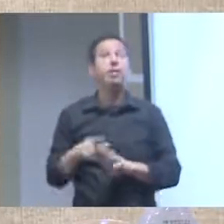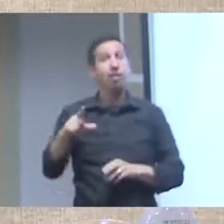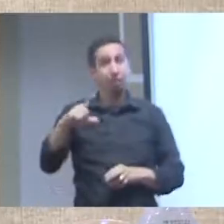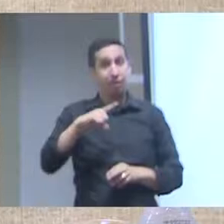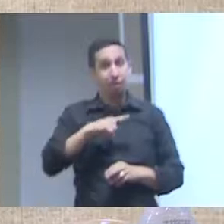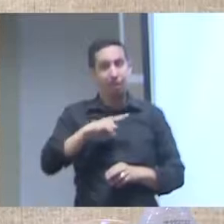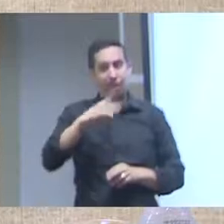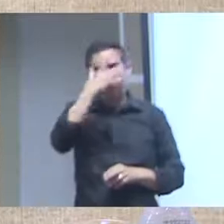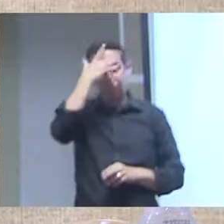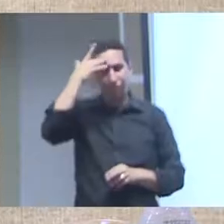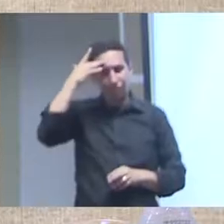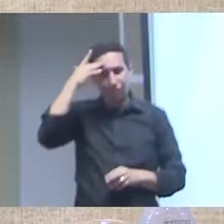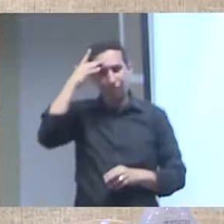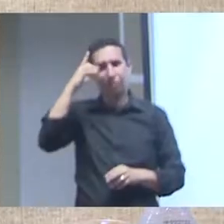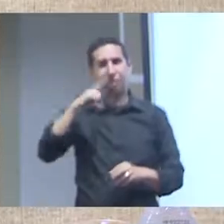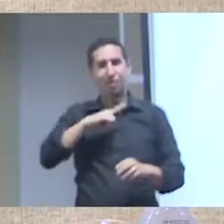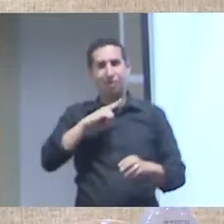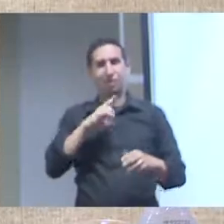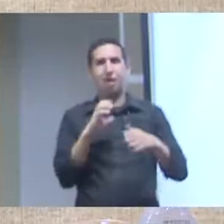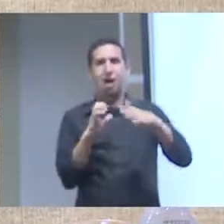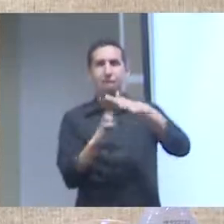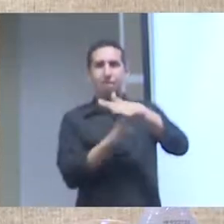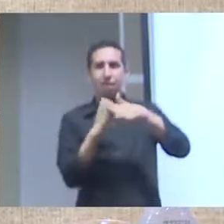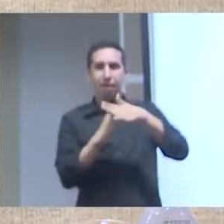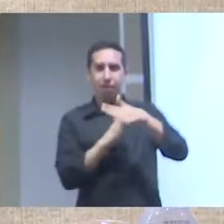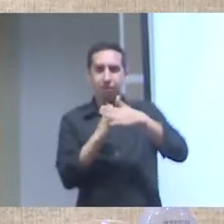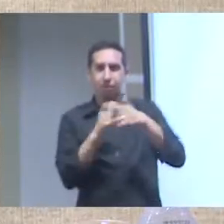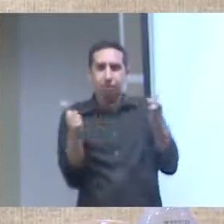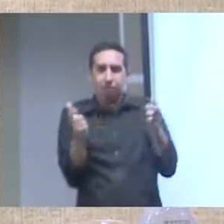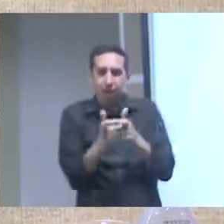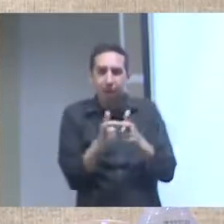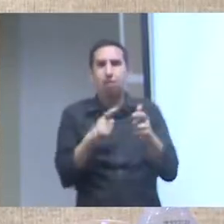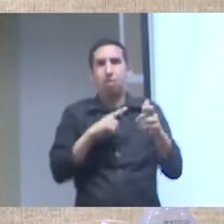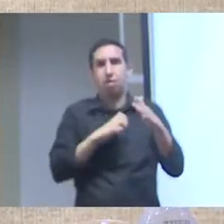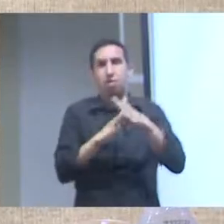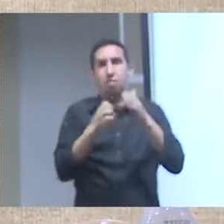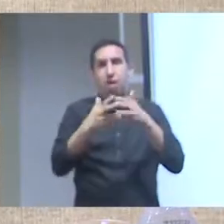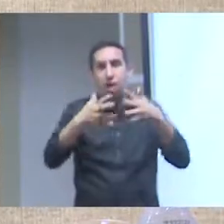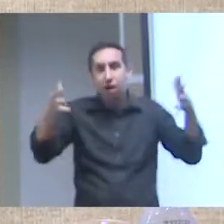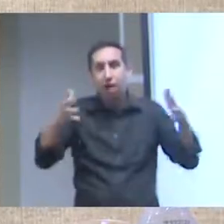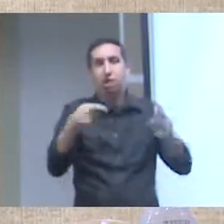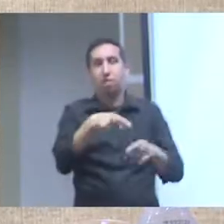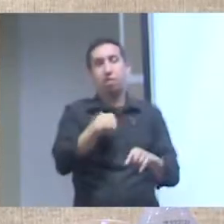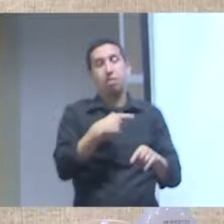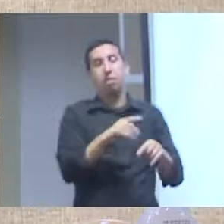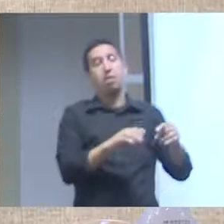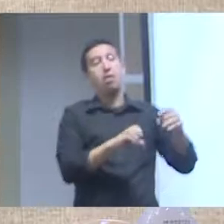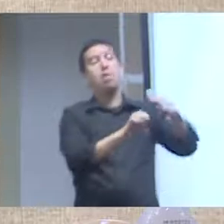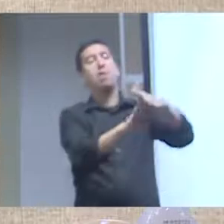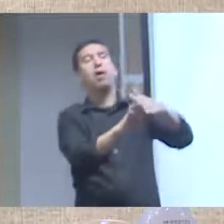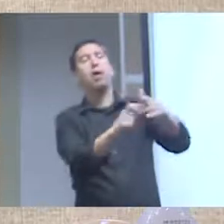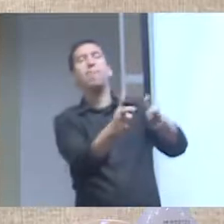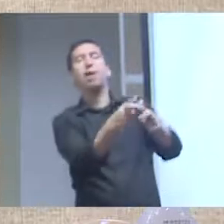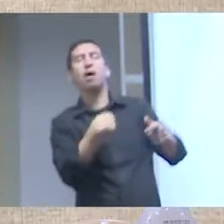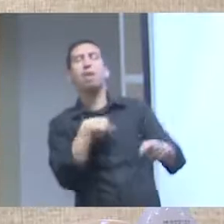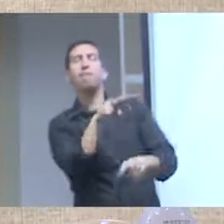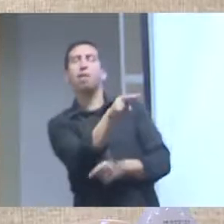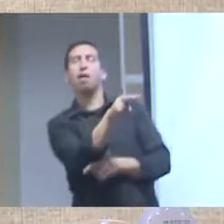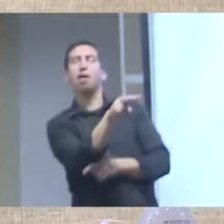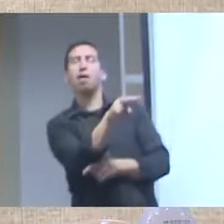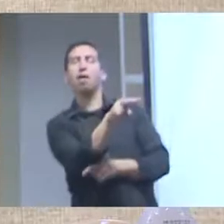dos pequenos empreendedores depois os grandes os grandes empreendedores não arriscam né esperam os pequenos